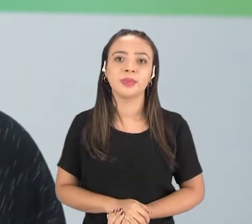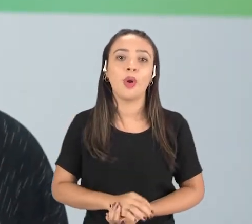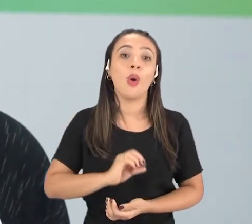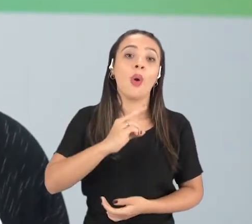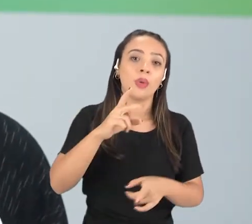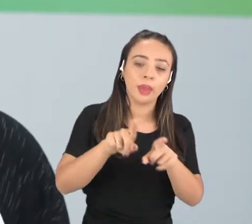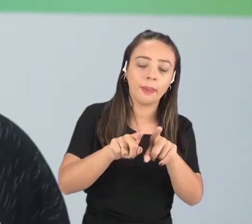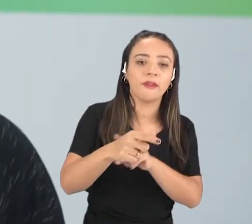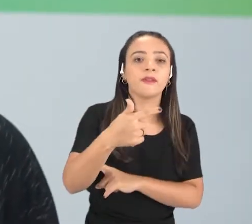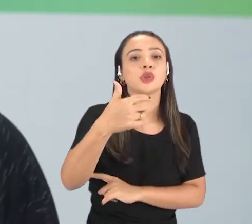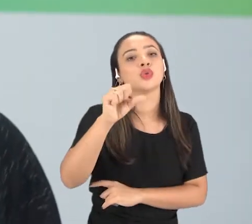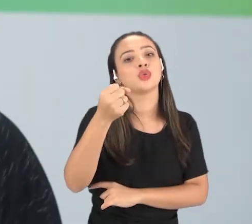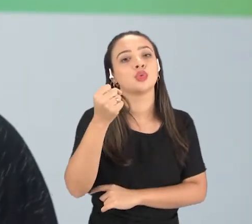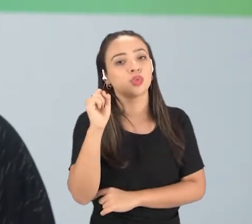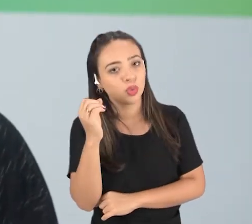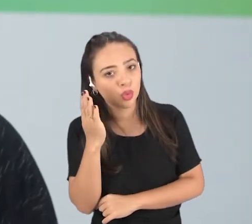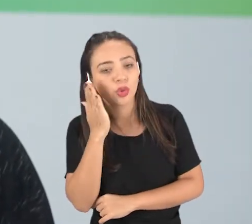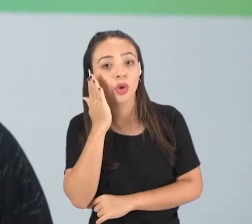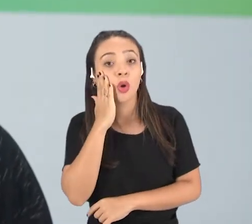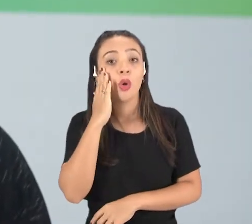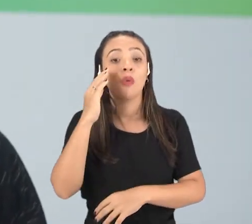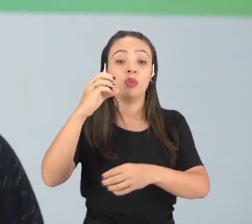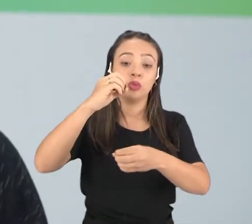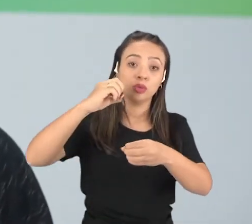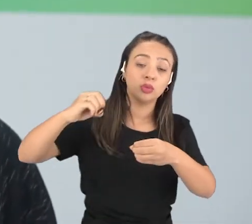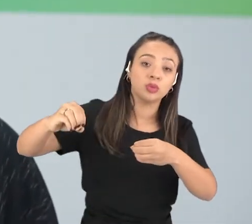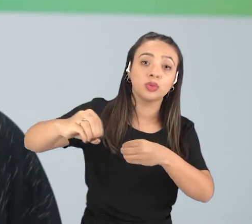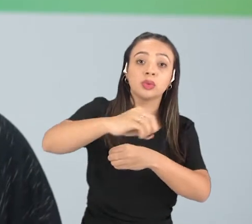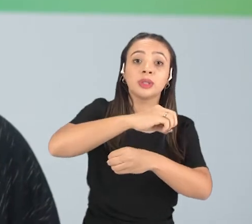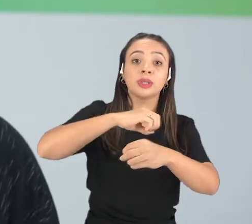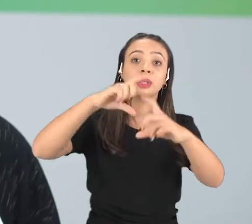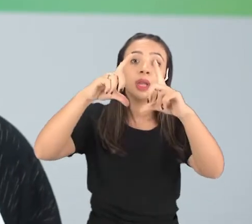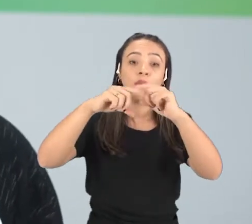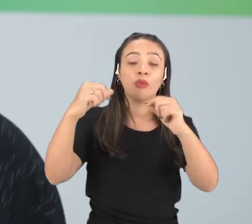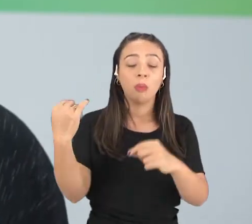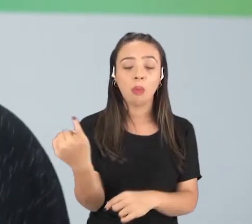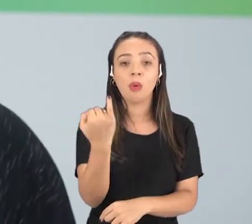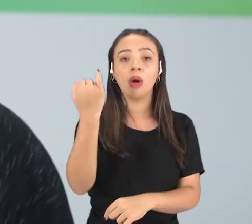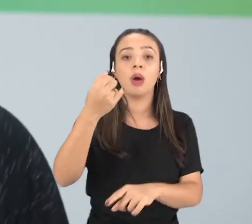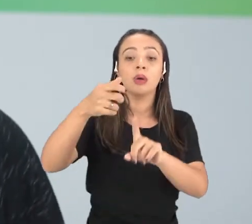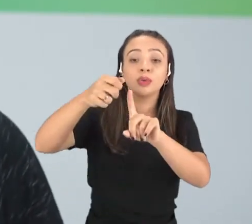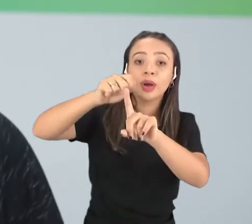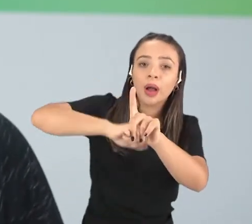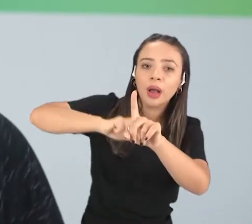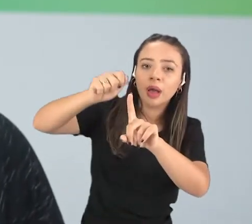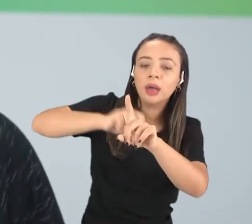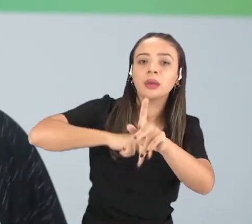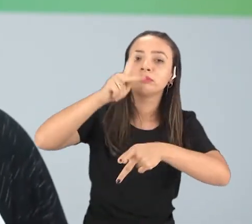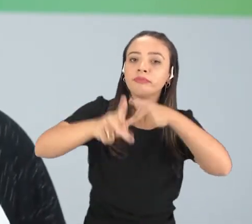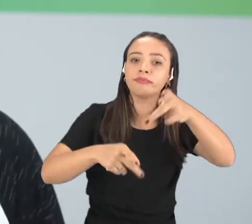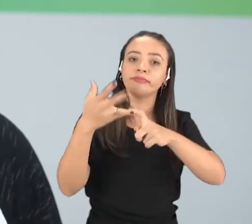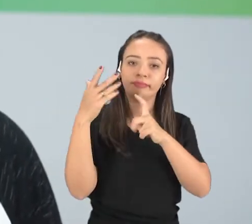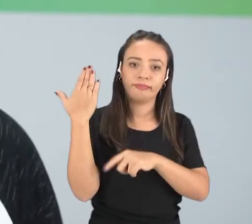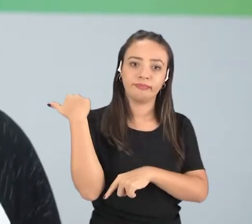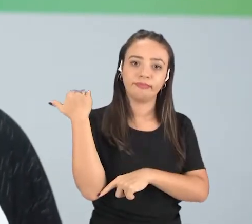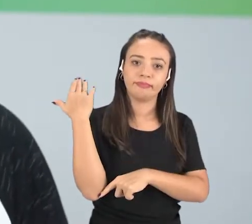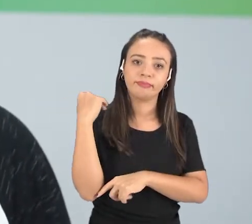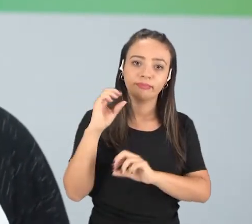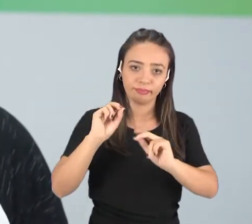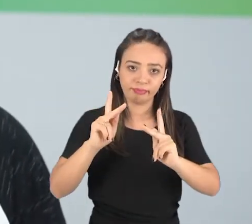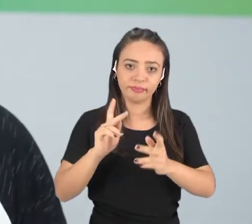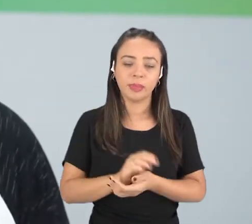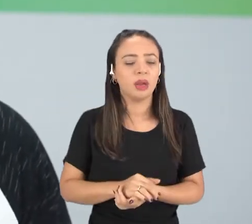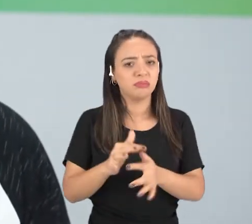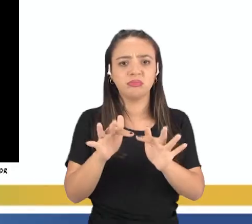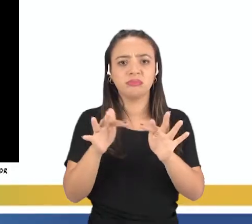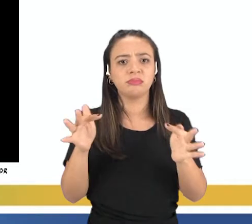28 dias. Então, esse ciclo da Lua foi muito importante, né, como uma forma de calendário lá nas civilizações mais antigas, tá bom? Então, observem que é